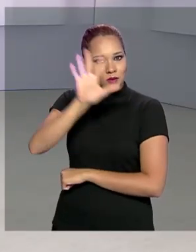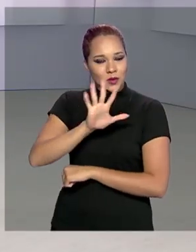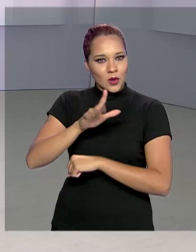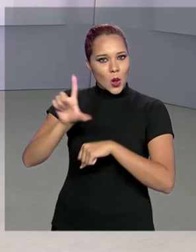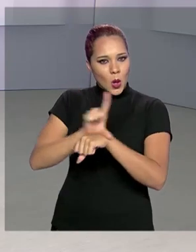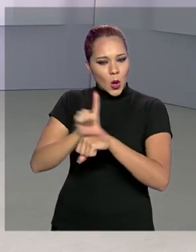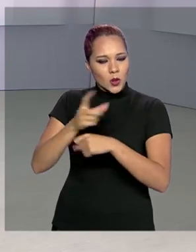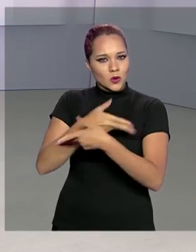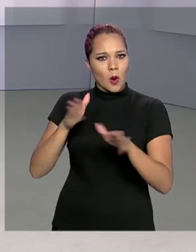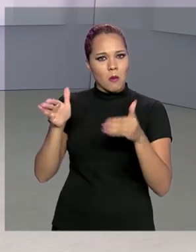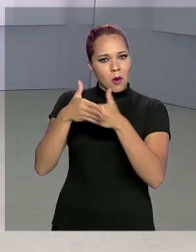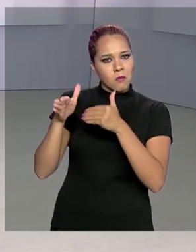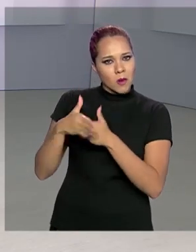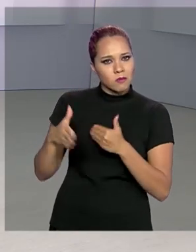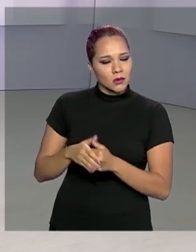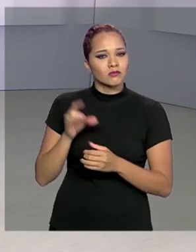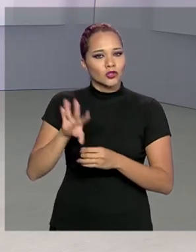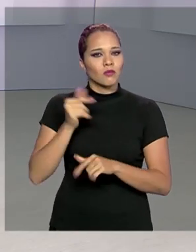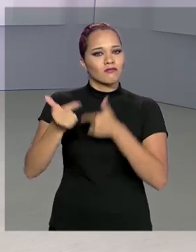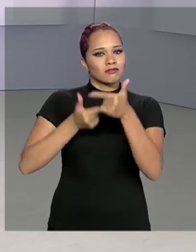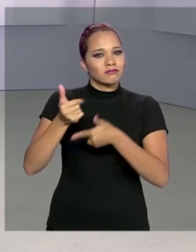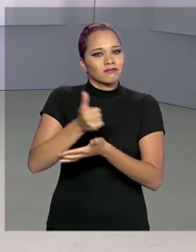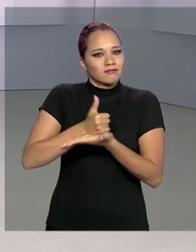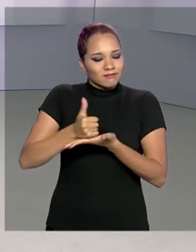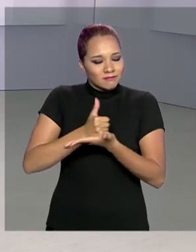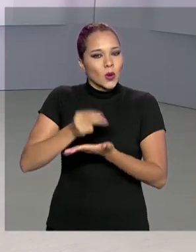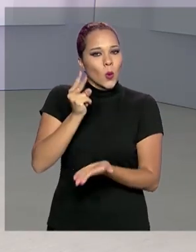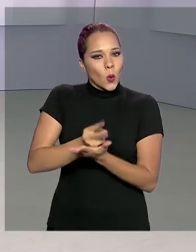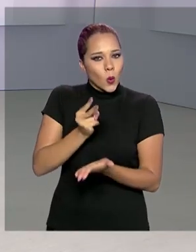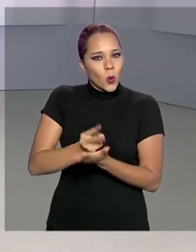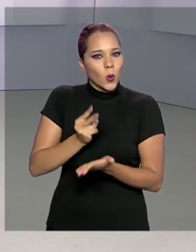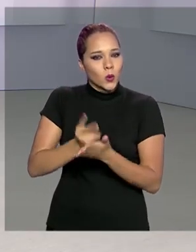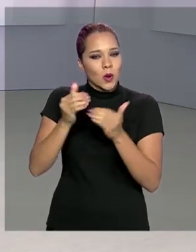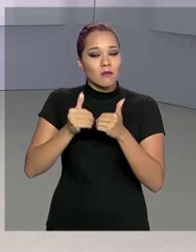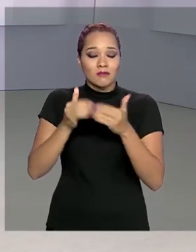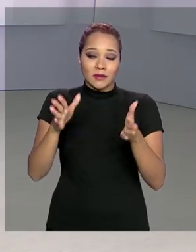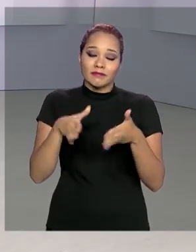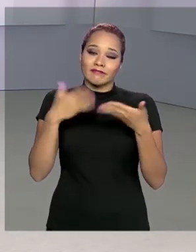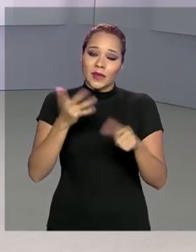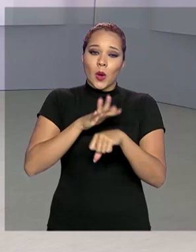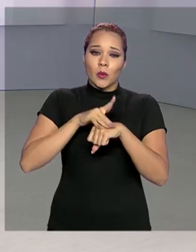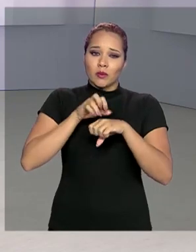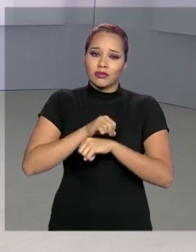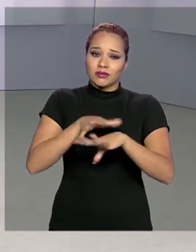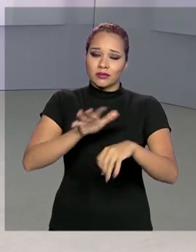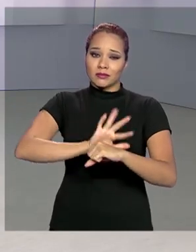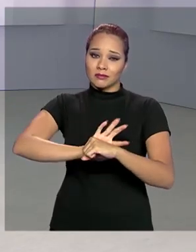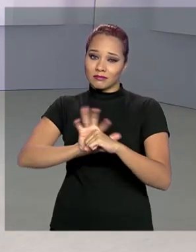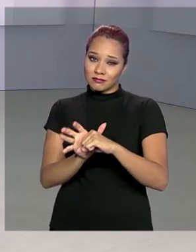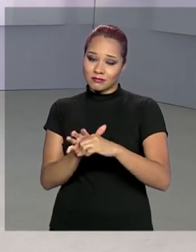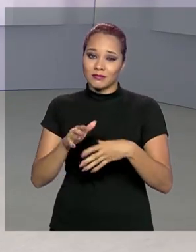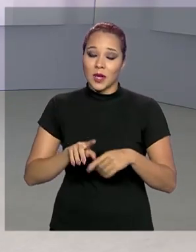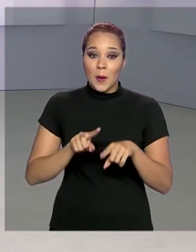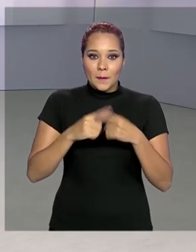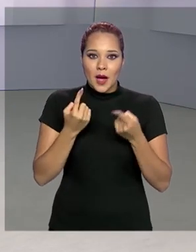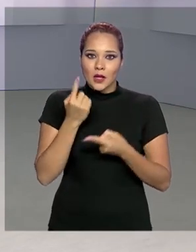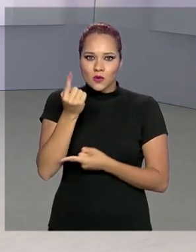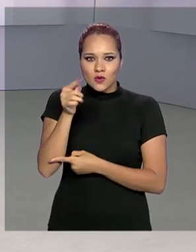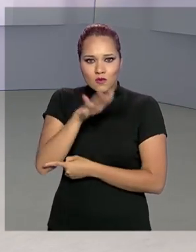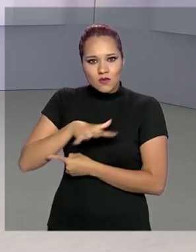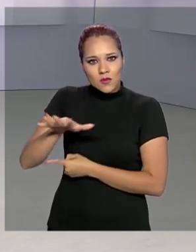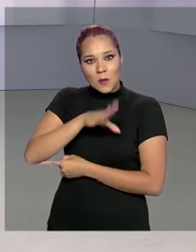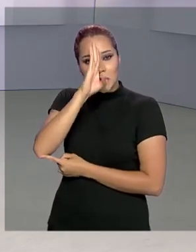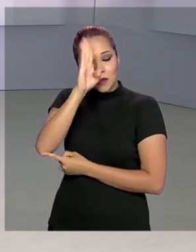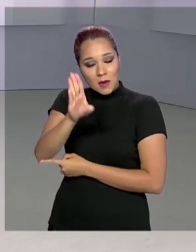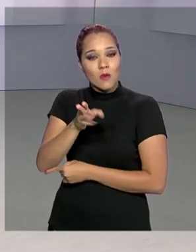portas fechadas e apenas os serviços básicos continuam abertos por causa da pandemia de coronavírus. Mas um setor essencial